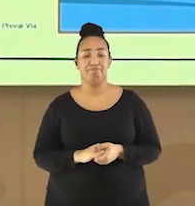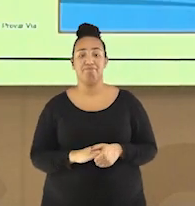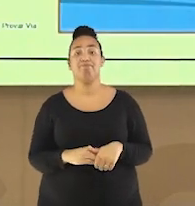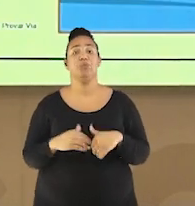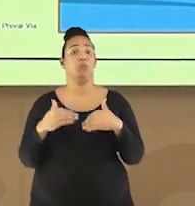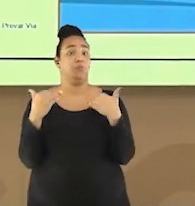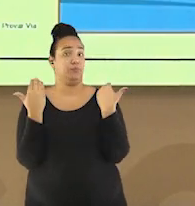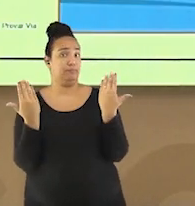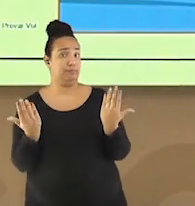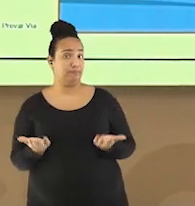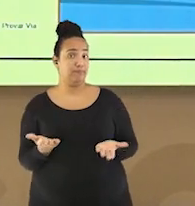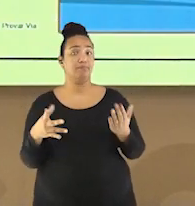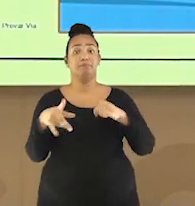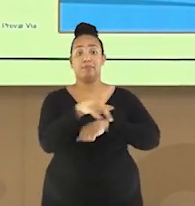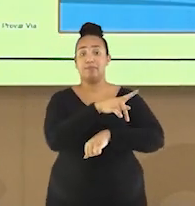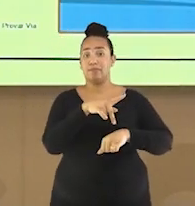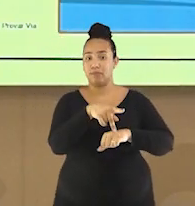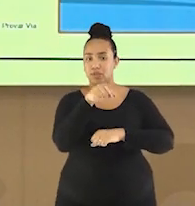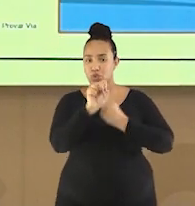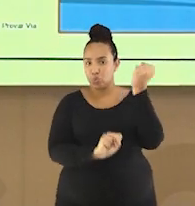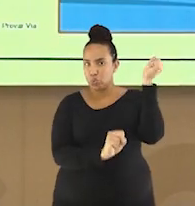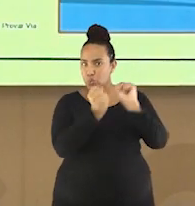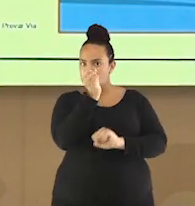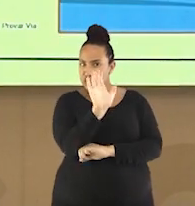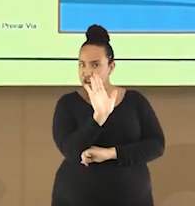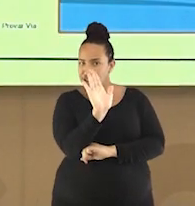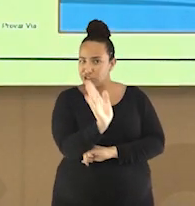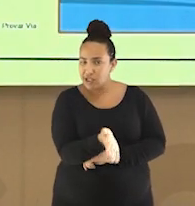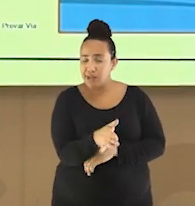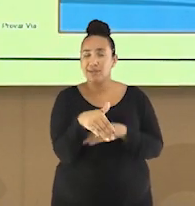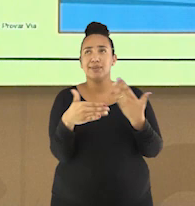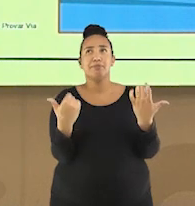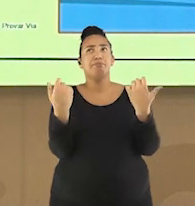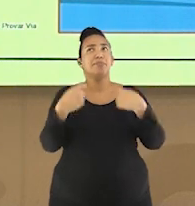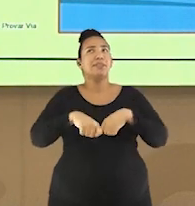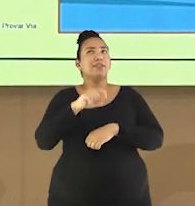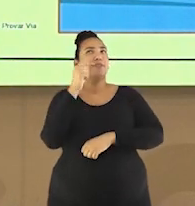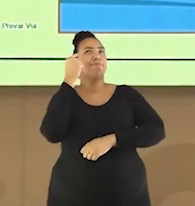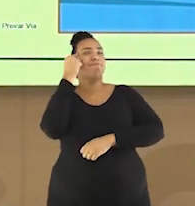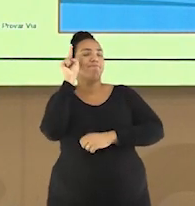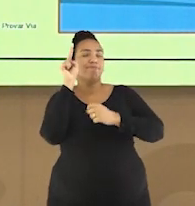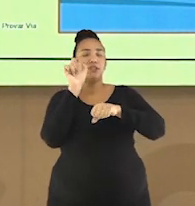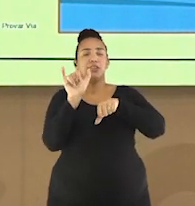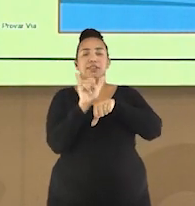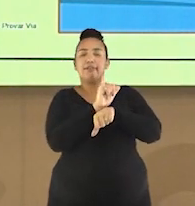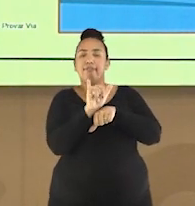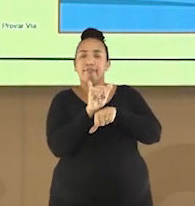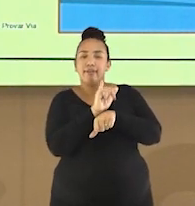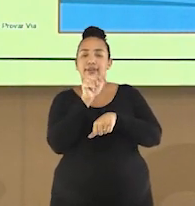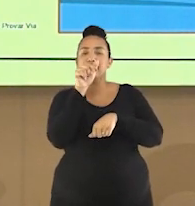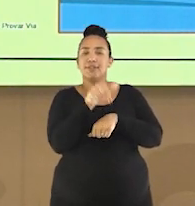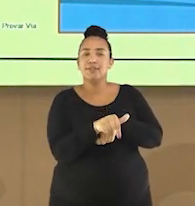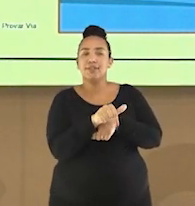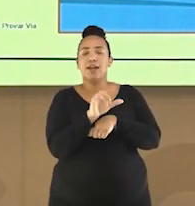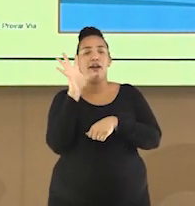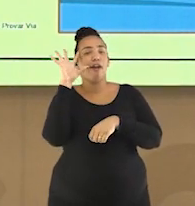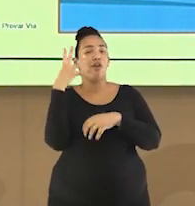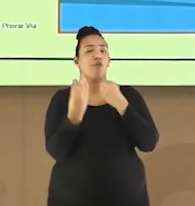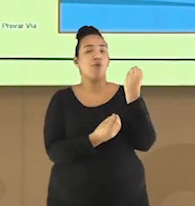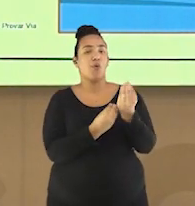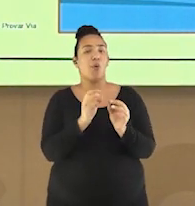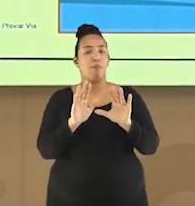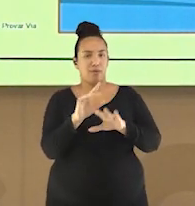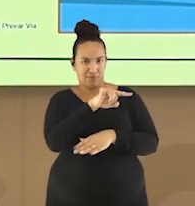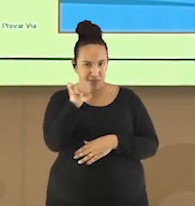os países industrializados precisam de uma solução para esse acúmulo de produção. Vocês imaginam qual foi a estratégia